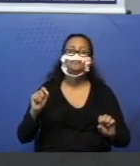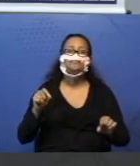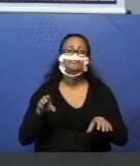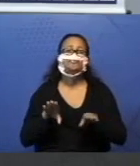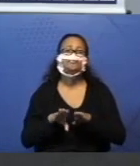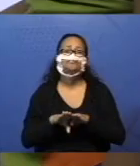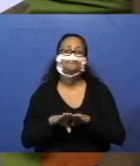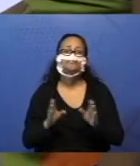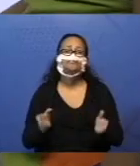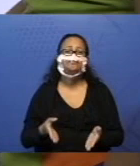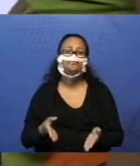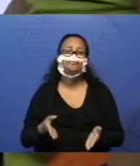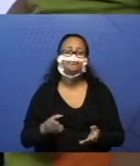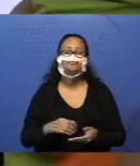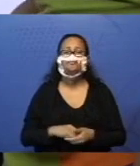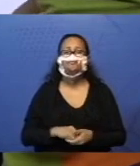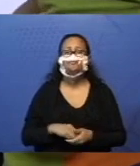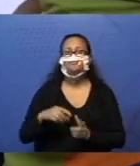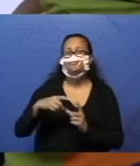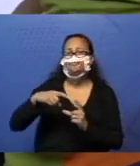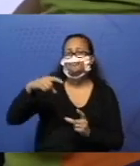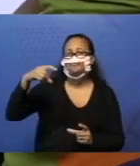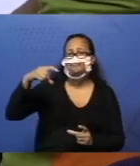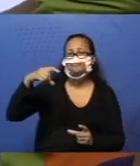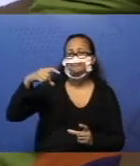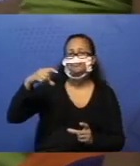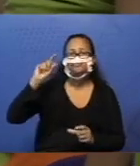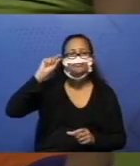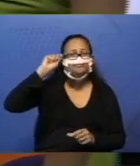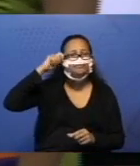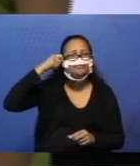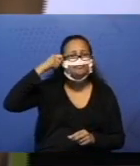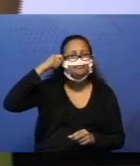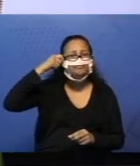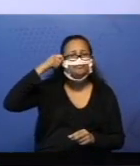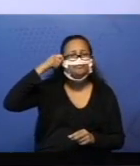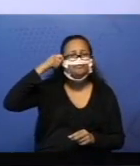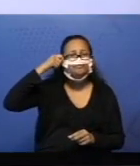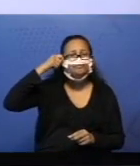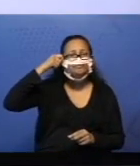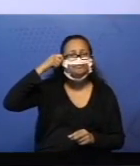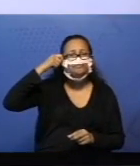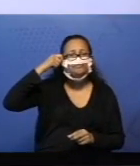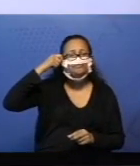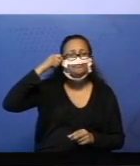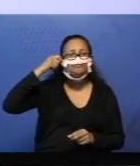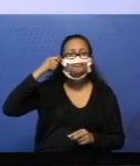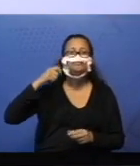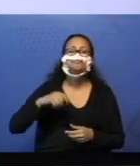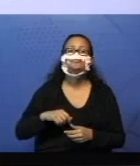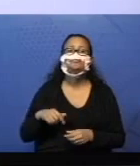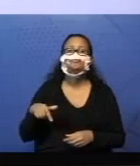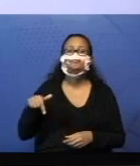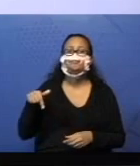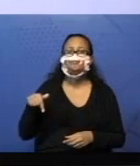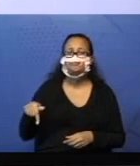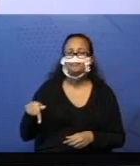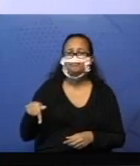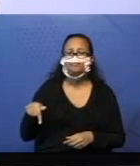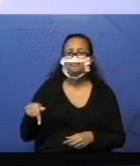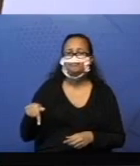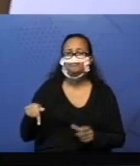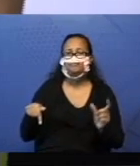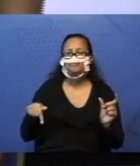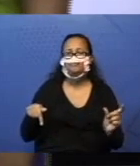agora? A barrinha preta. A barrinha preta, ela ocupa 7